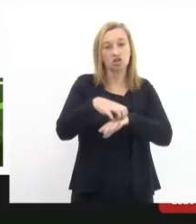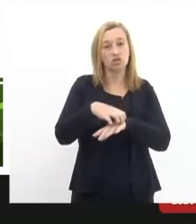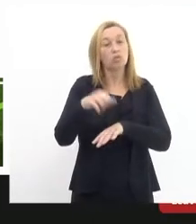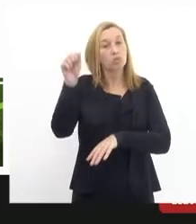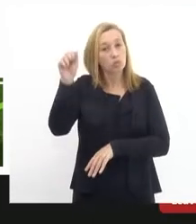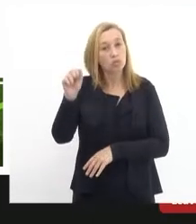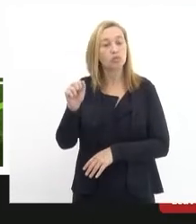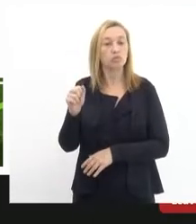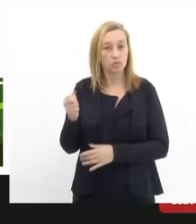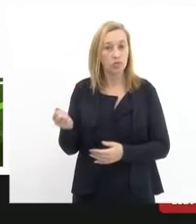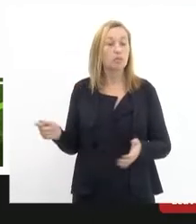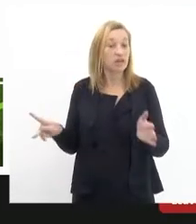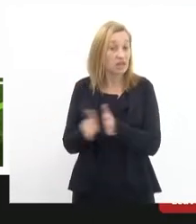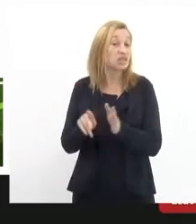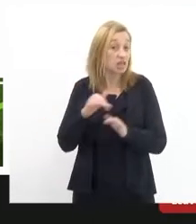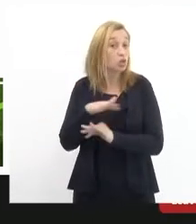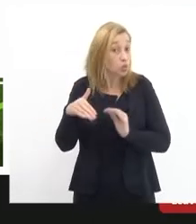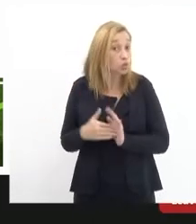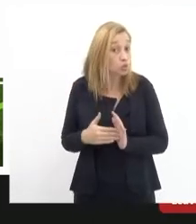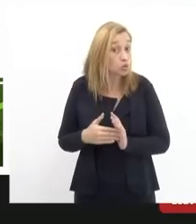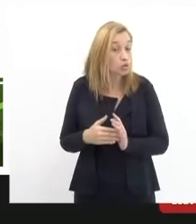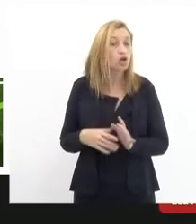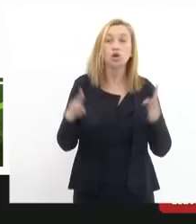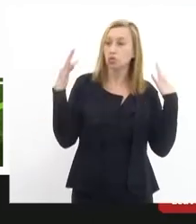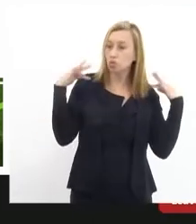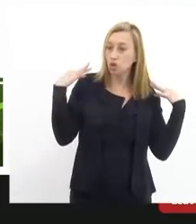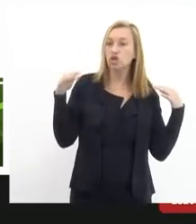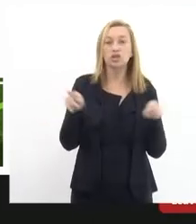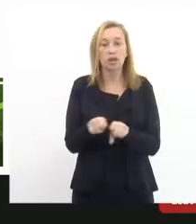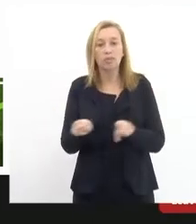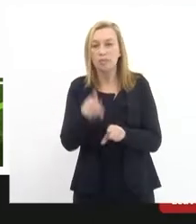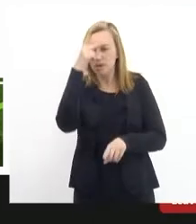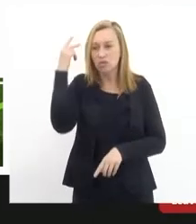público e universal para todos, para turistas e moradores.